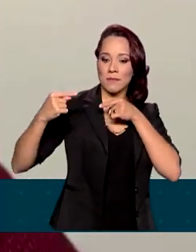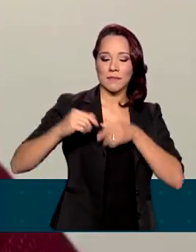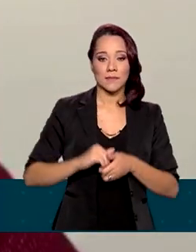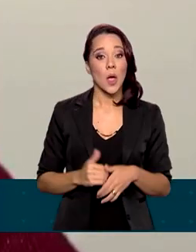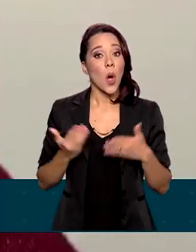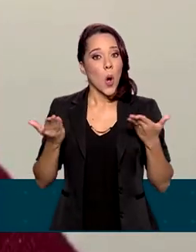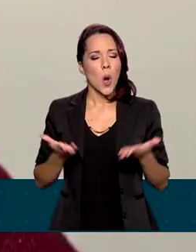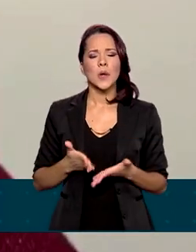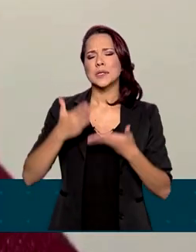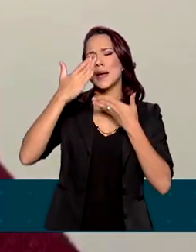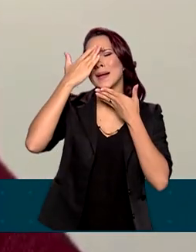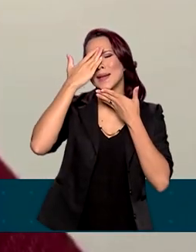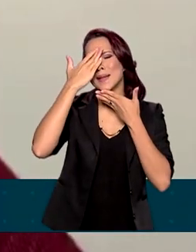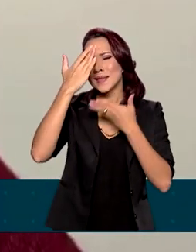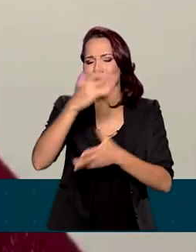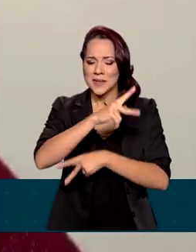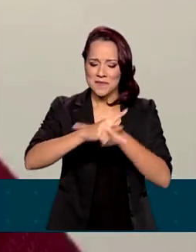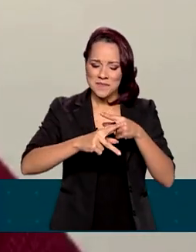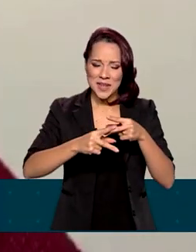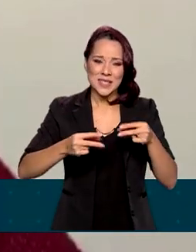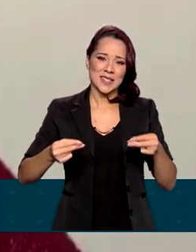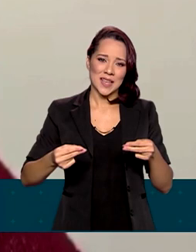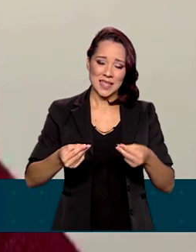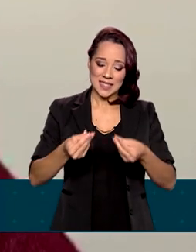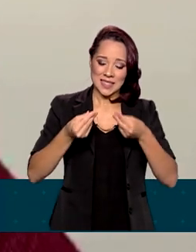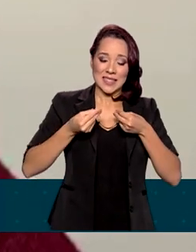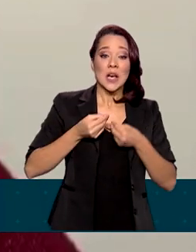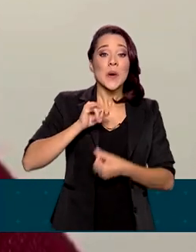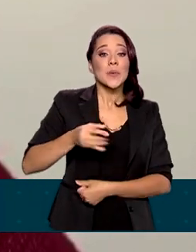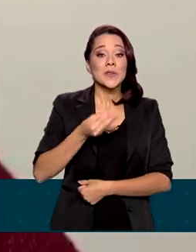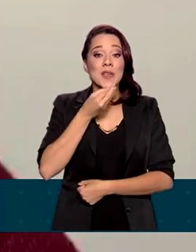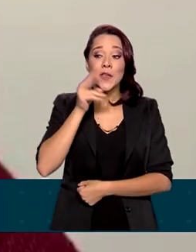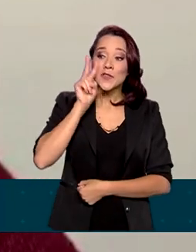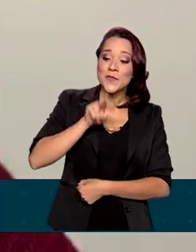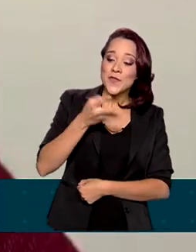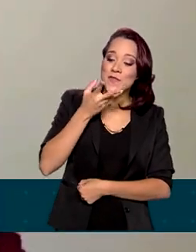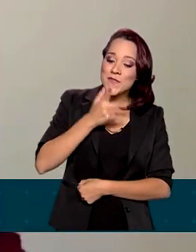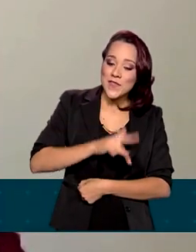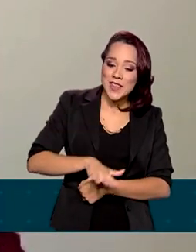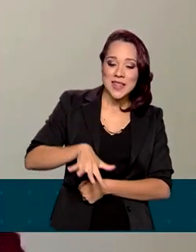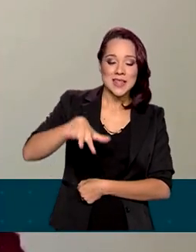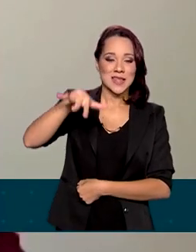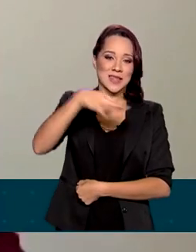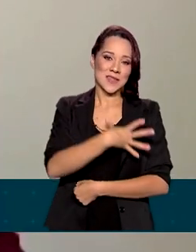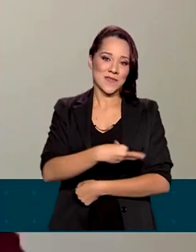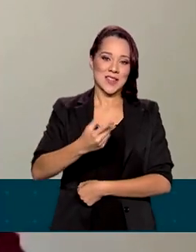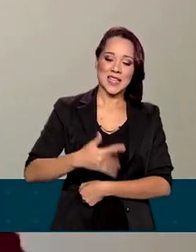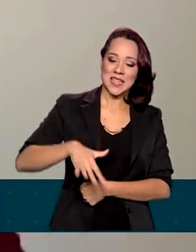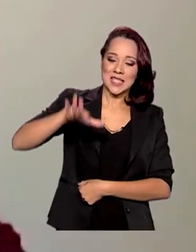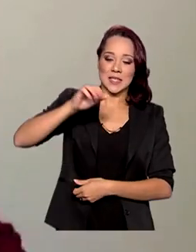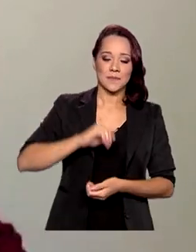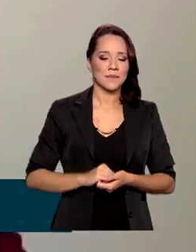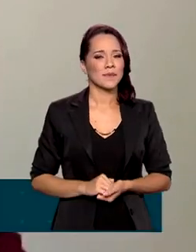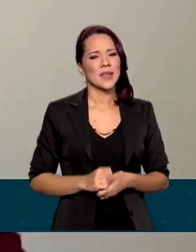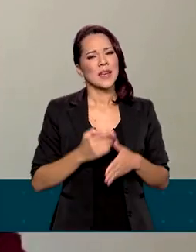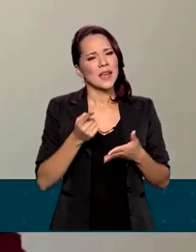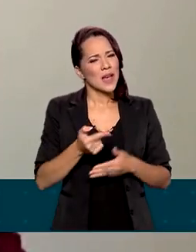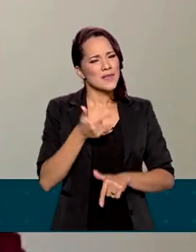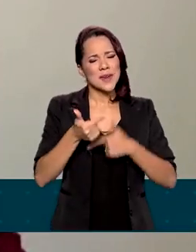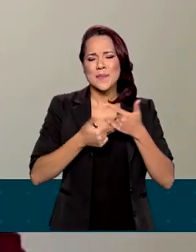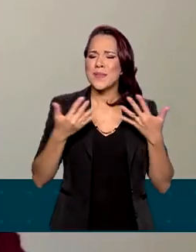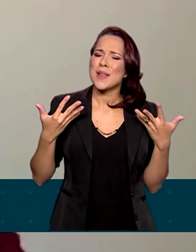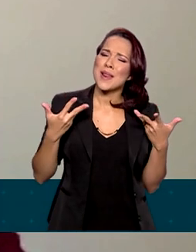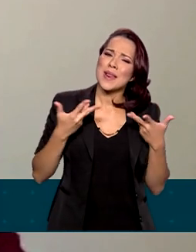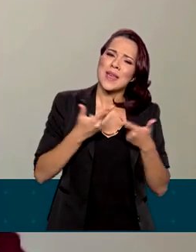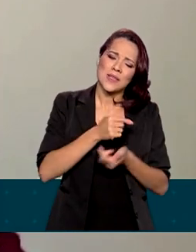Hoje agradece o presente recebido, que lhe deu a chance de ver a filha crescer. Esse ato lindo de amor